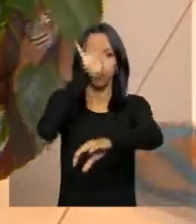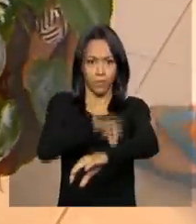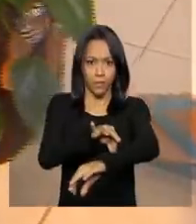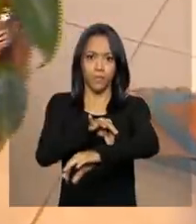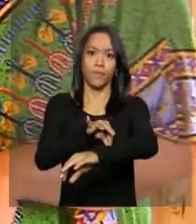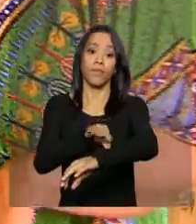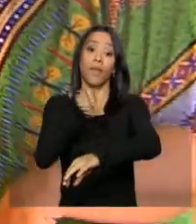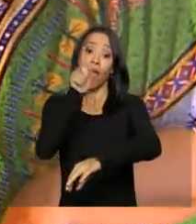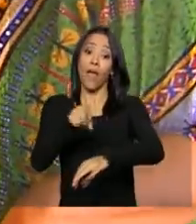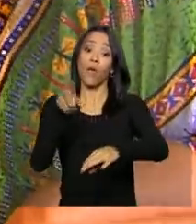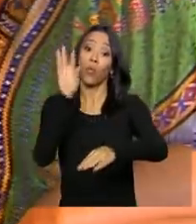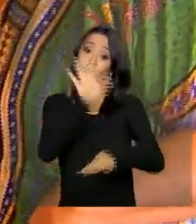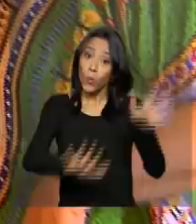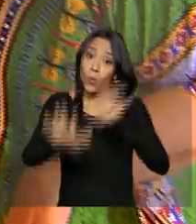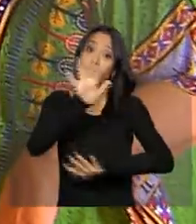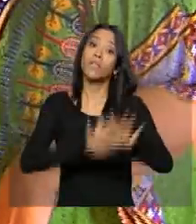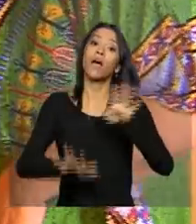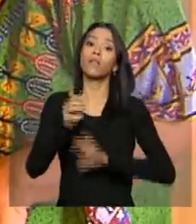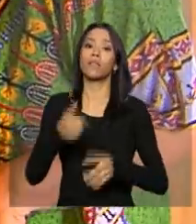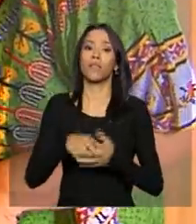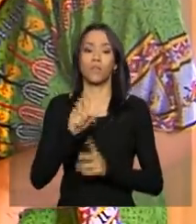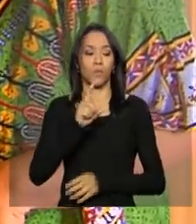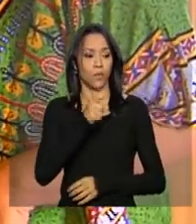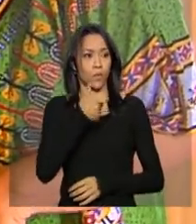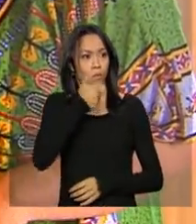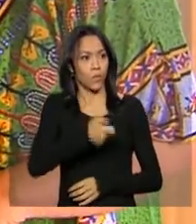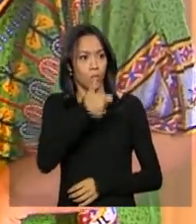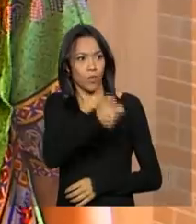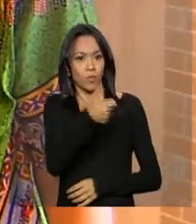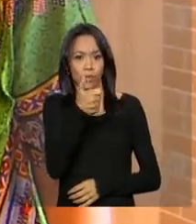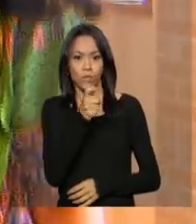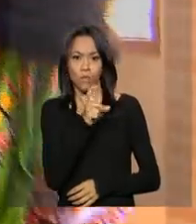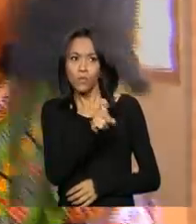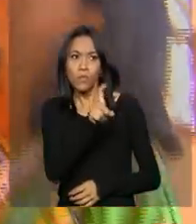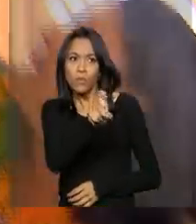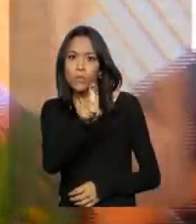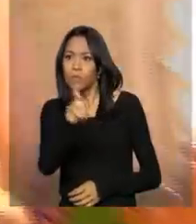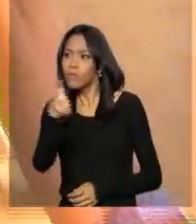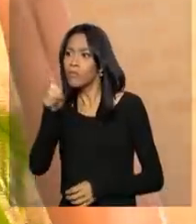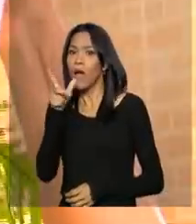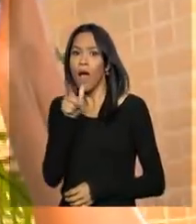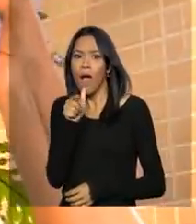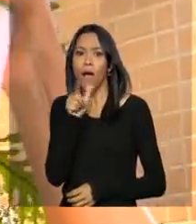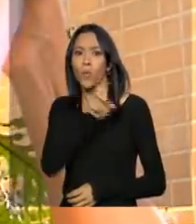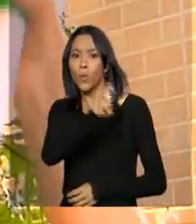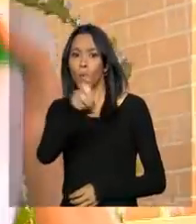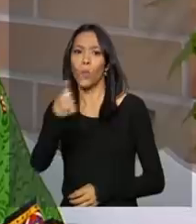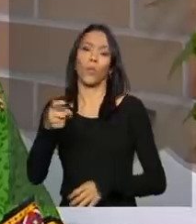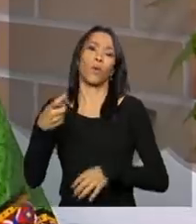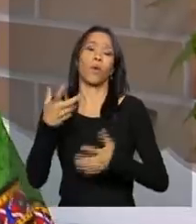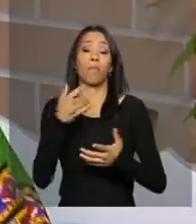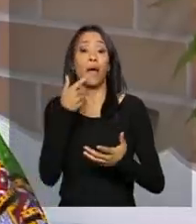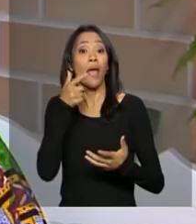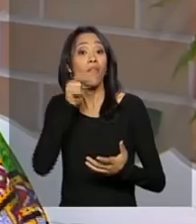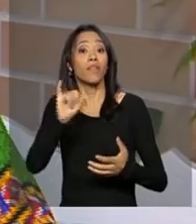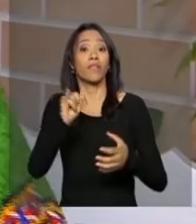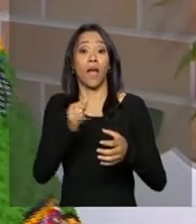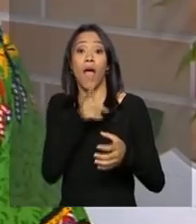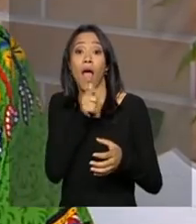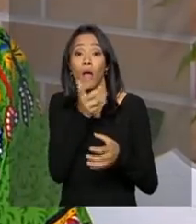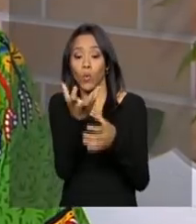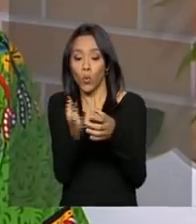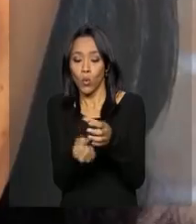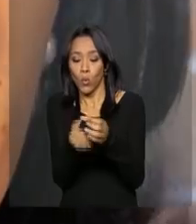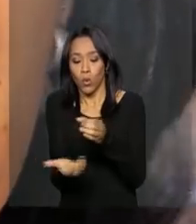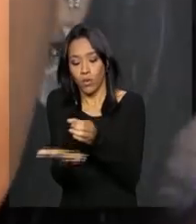Cuidado extra até na hora de molhar as plantas. Ela borrifa a água para que o excesso não acumule no prato. A dona de casa conta